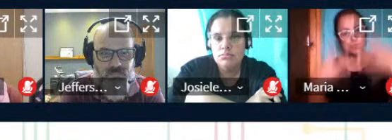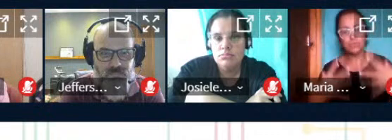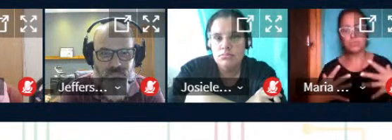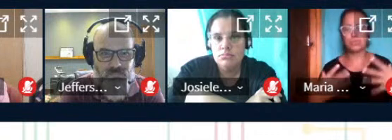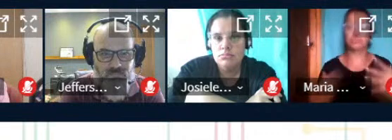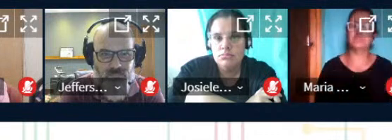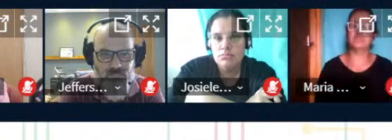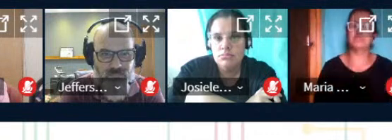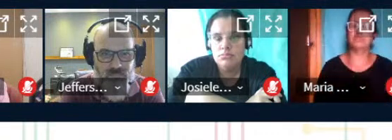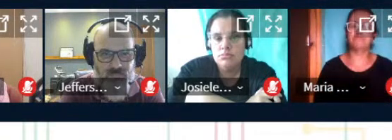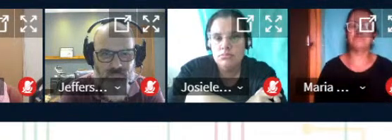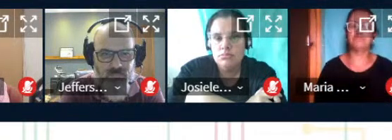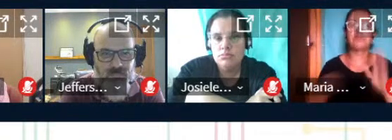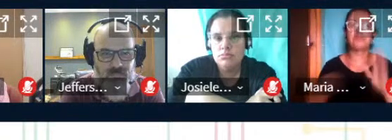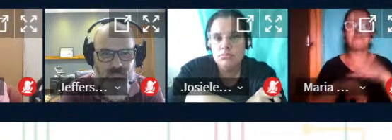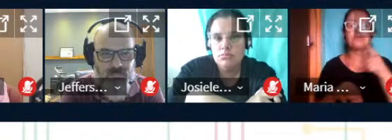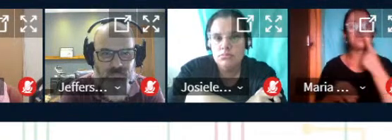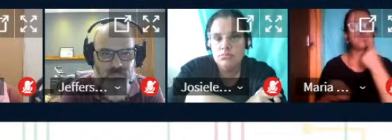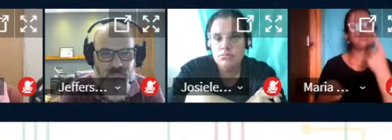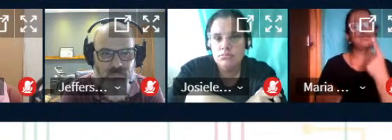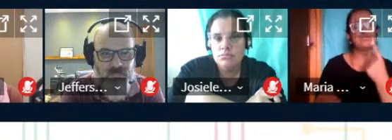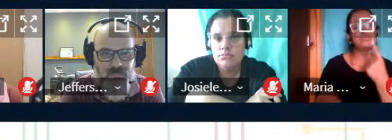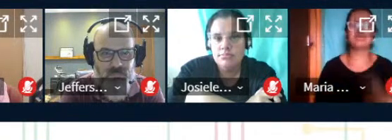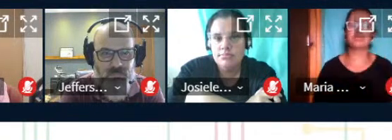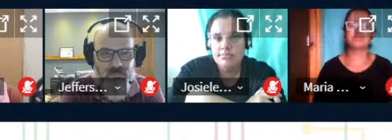mais um mais um um